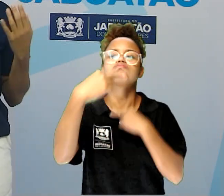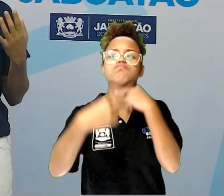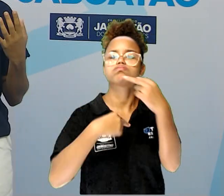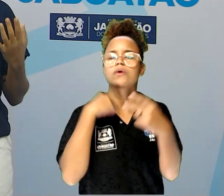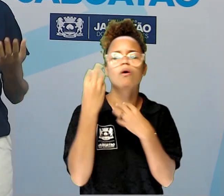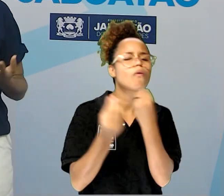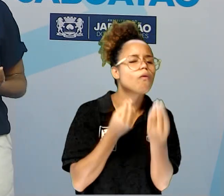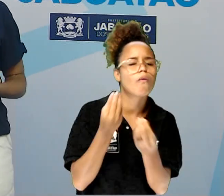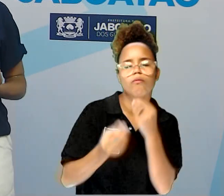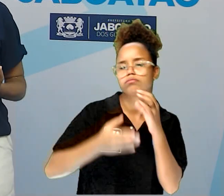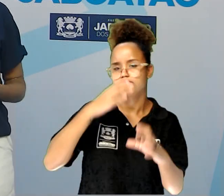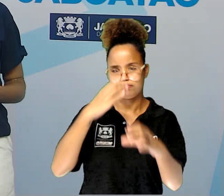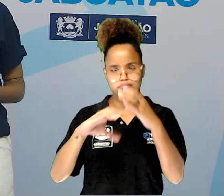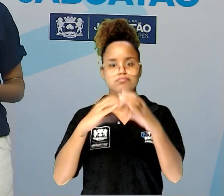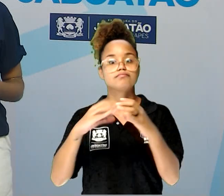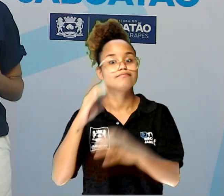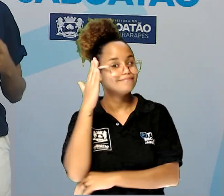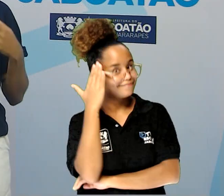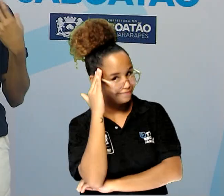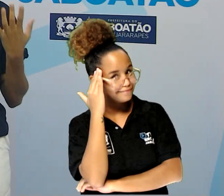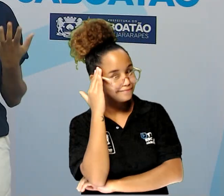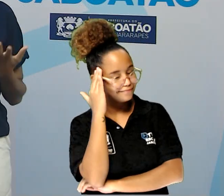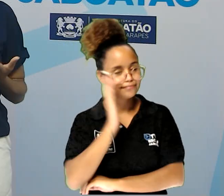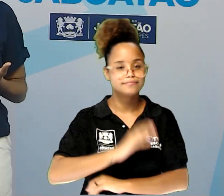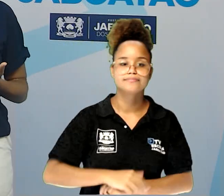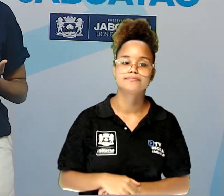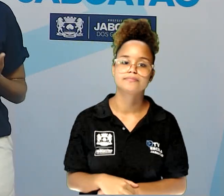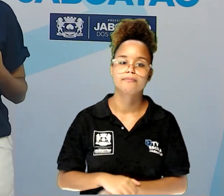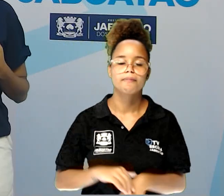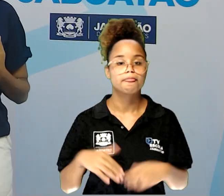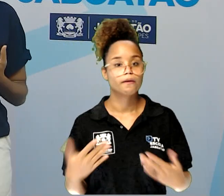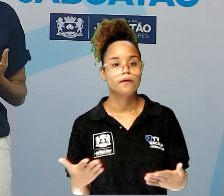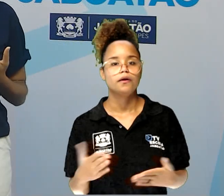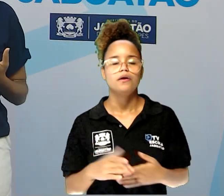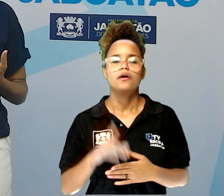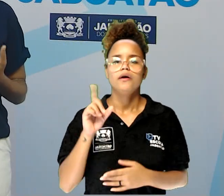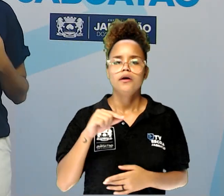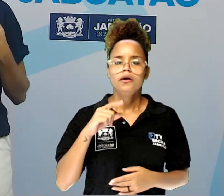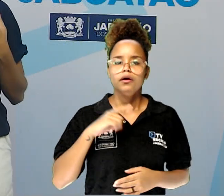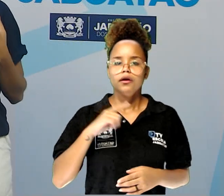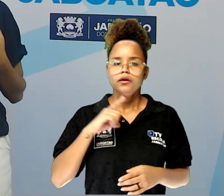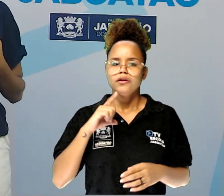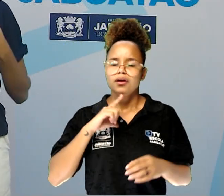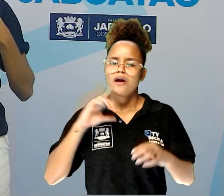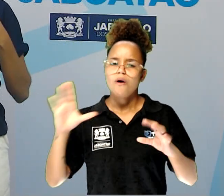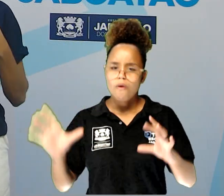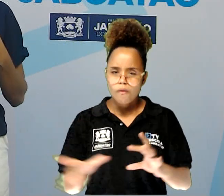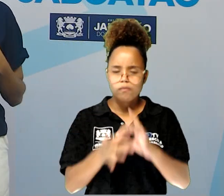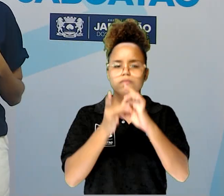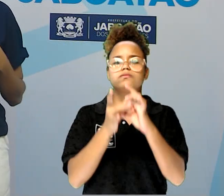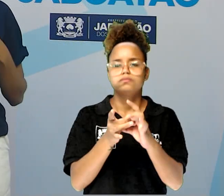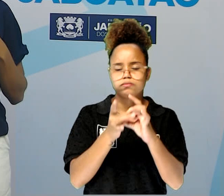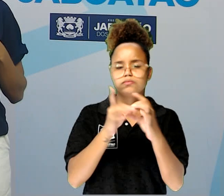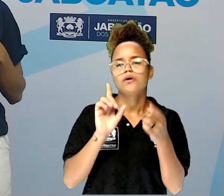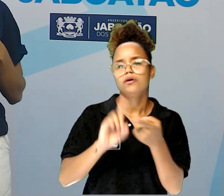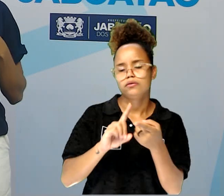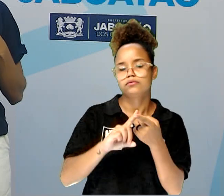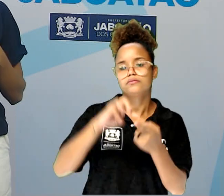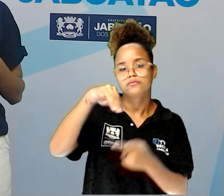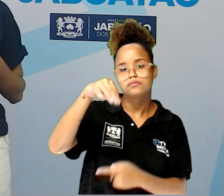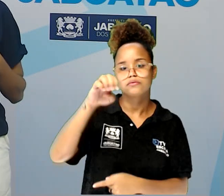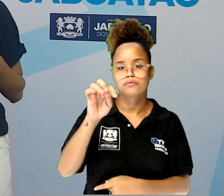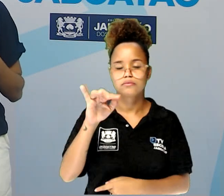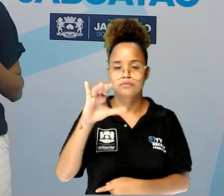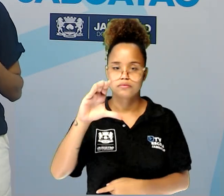cantado, entendeu? A prosódia, ela está e é parte da